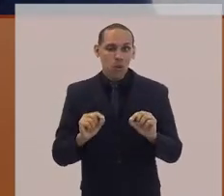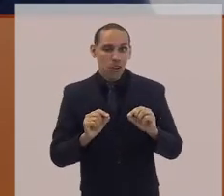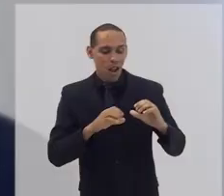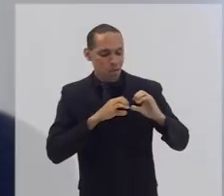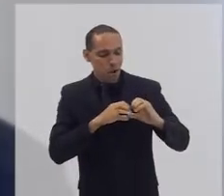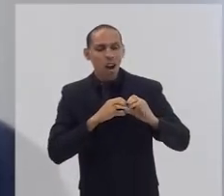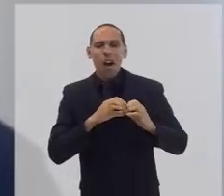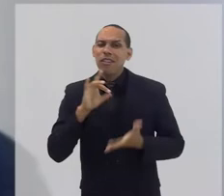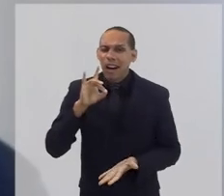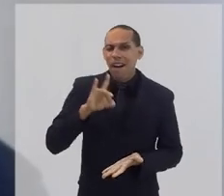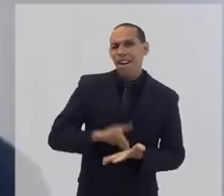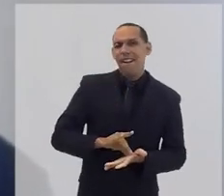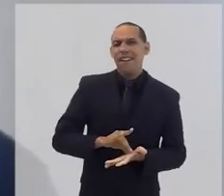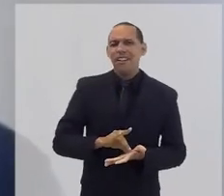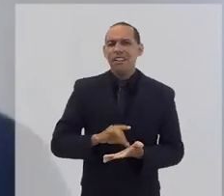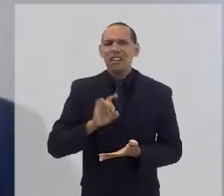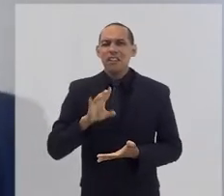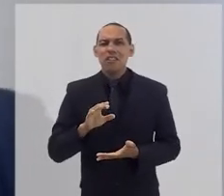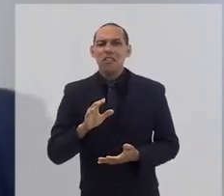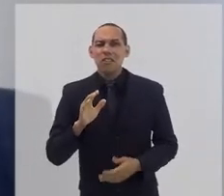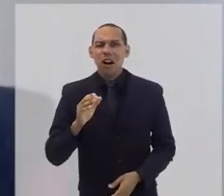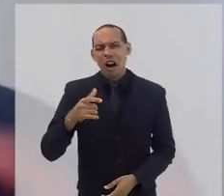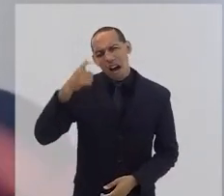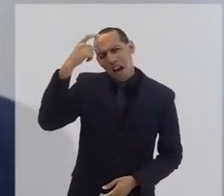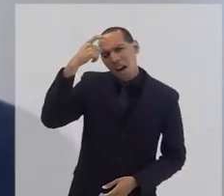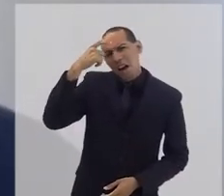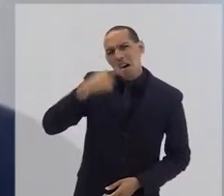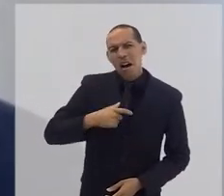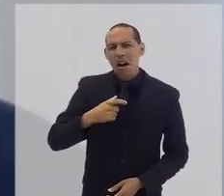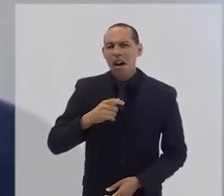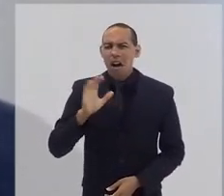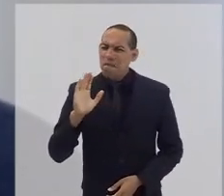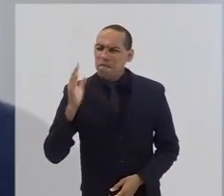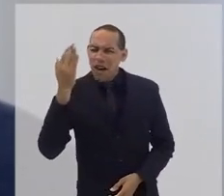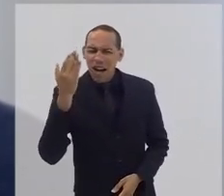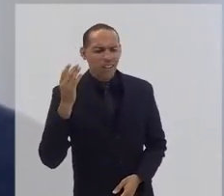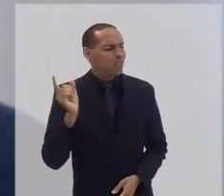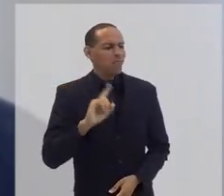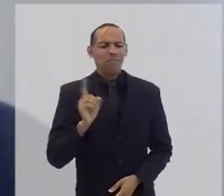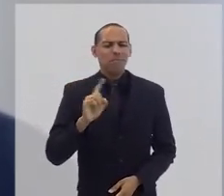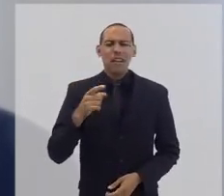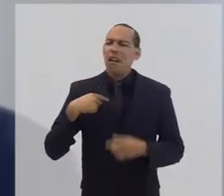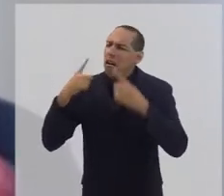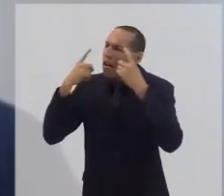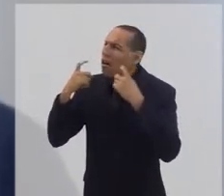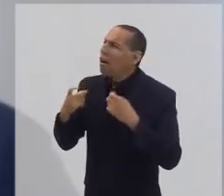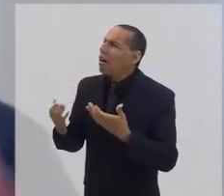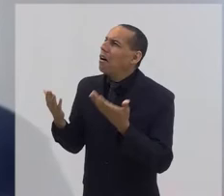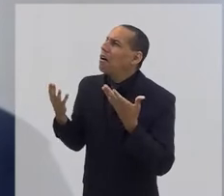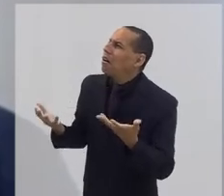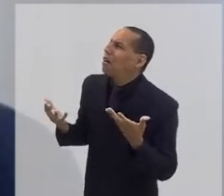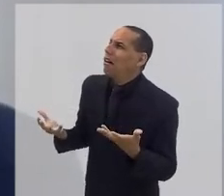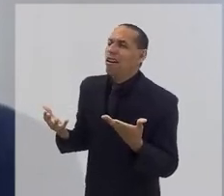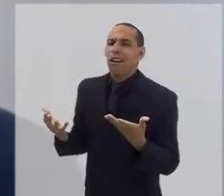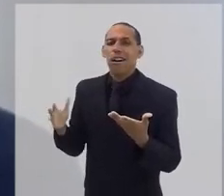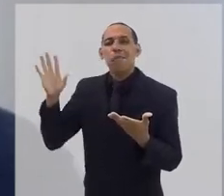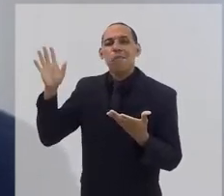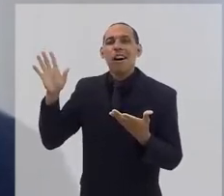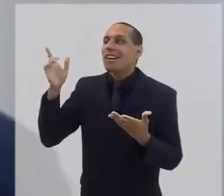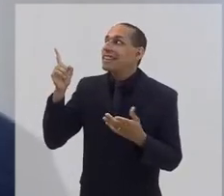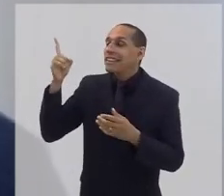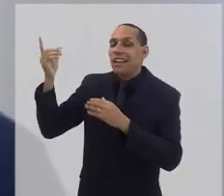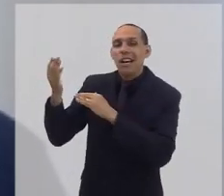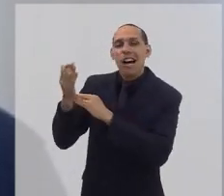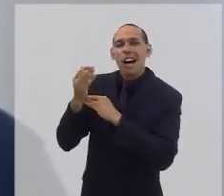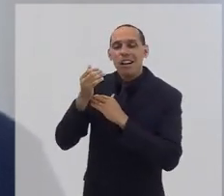Eu chorei muito diante de Deus e Deus foi enxugando as minhas lágrimas e me dando sinais de